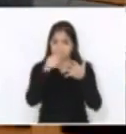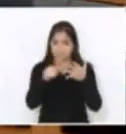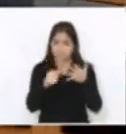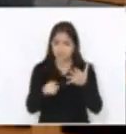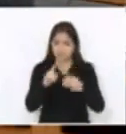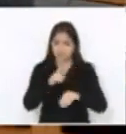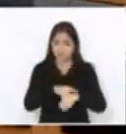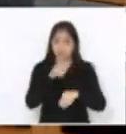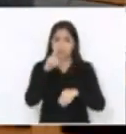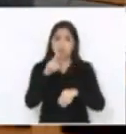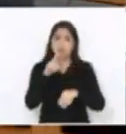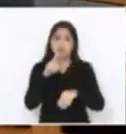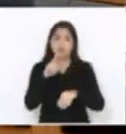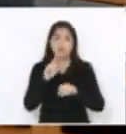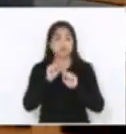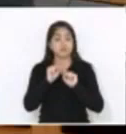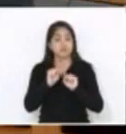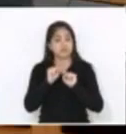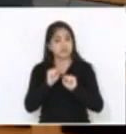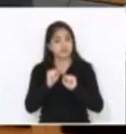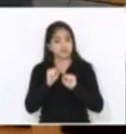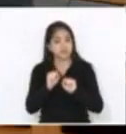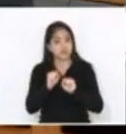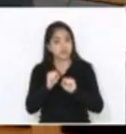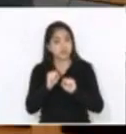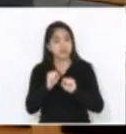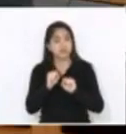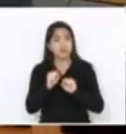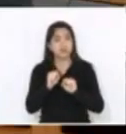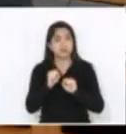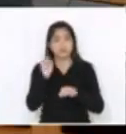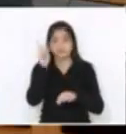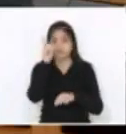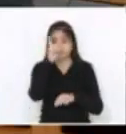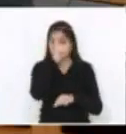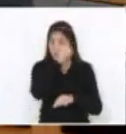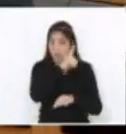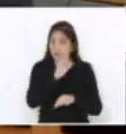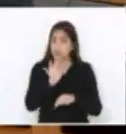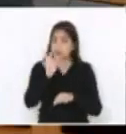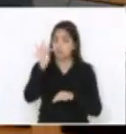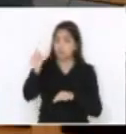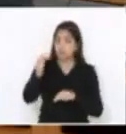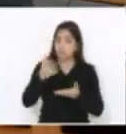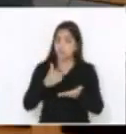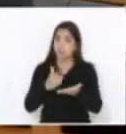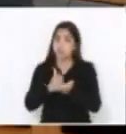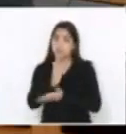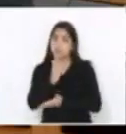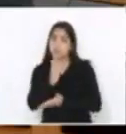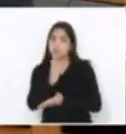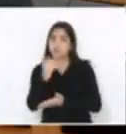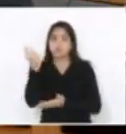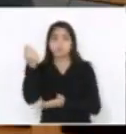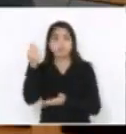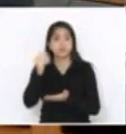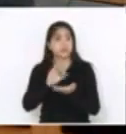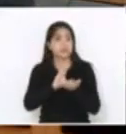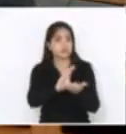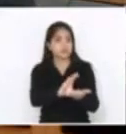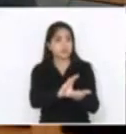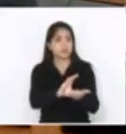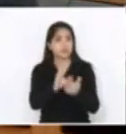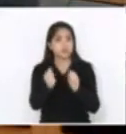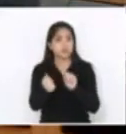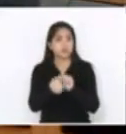última hora, nós podemos estar inviabilizando, ali na frente, a aprovação do financiamento junto aos